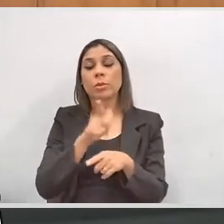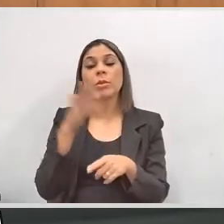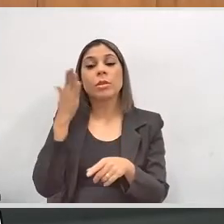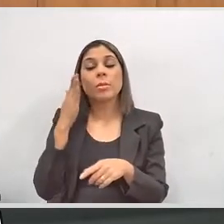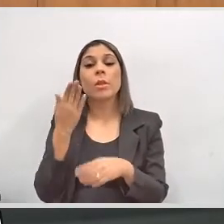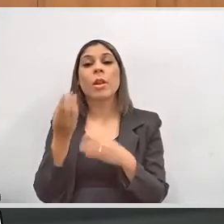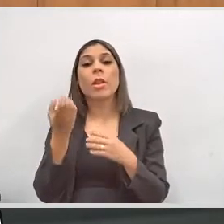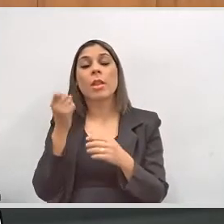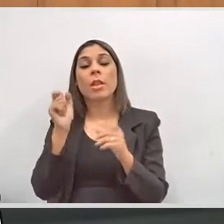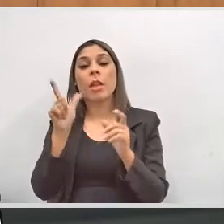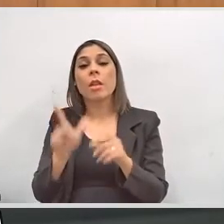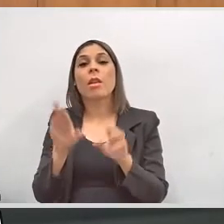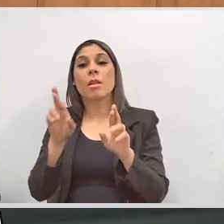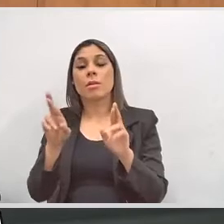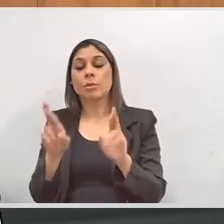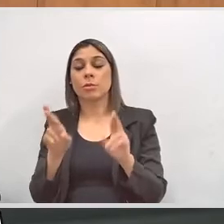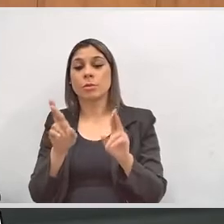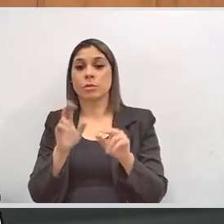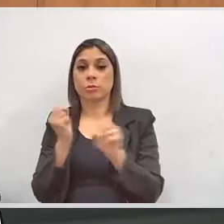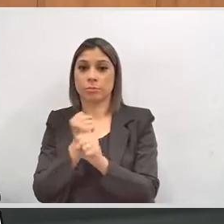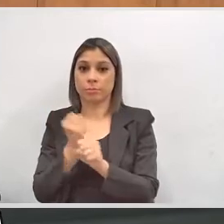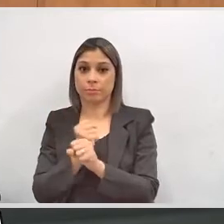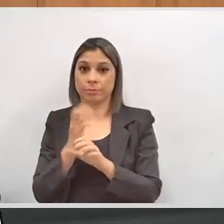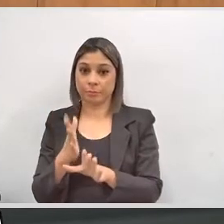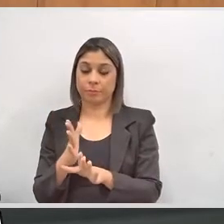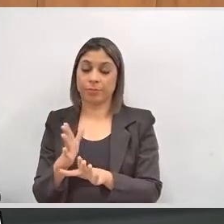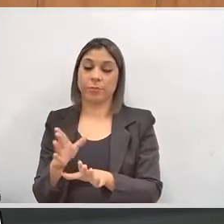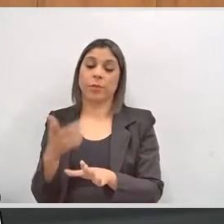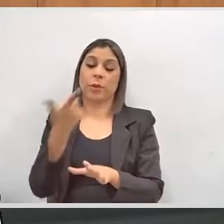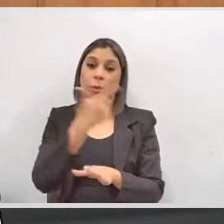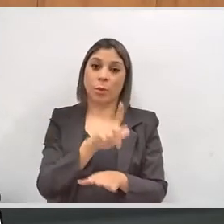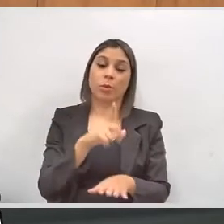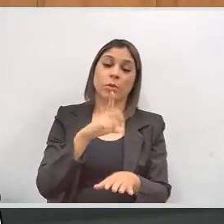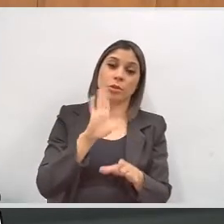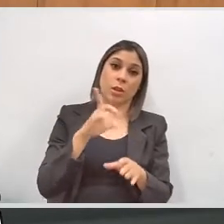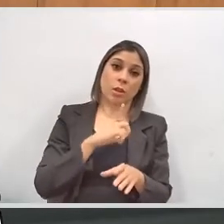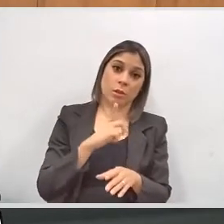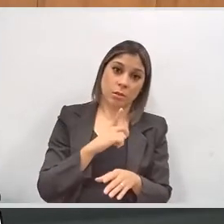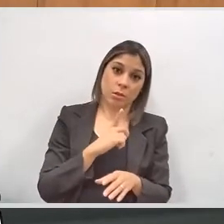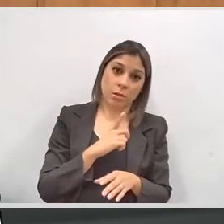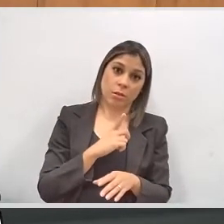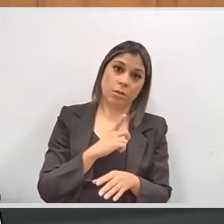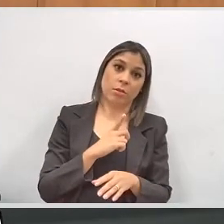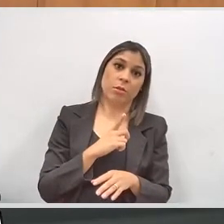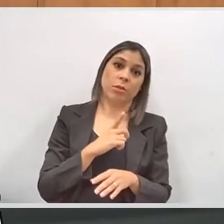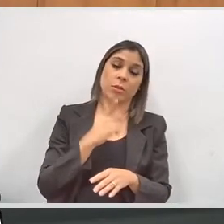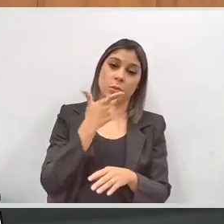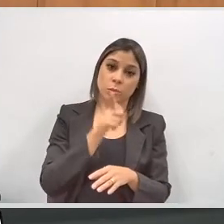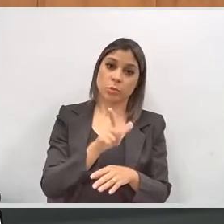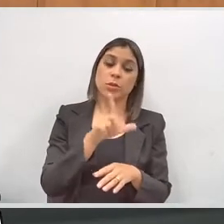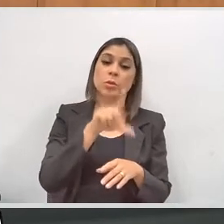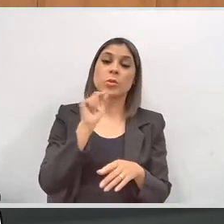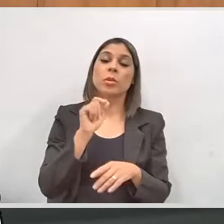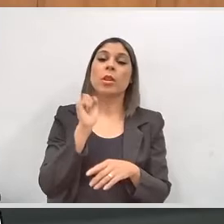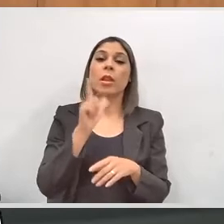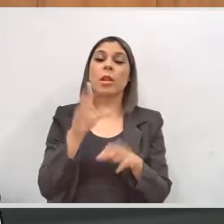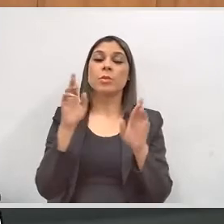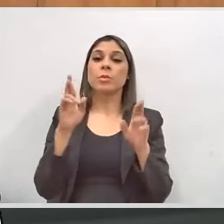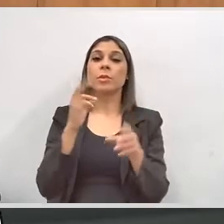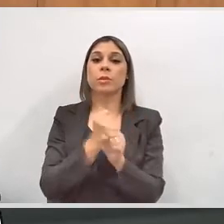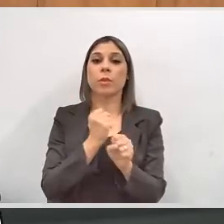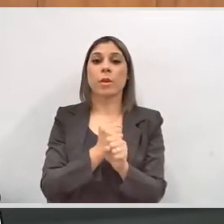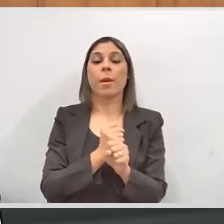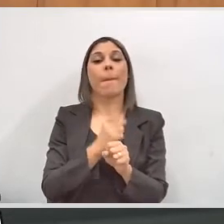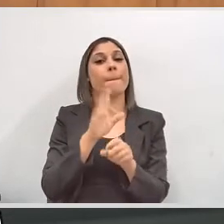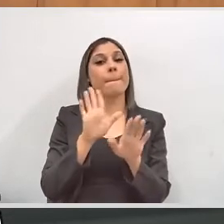56 dessas obras já estão licitadas aguardando o recurso. 61 estão em